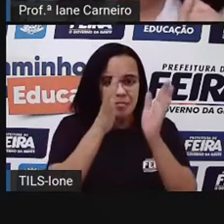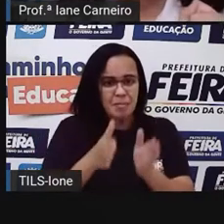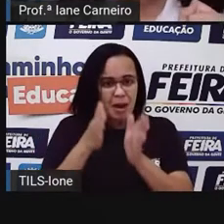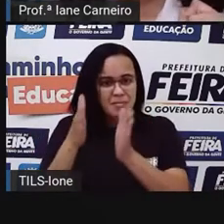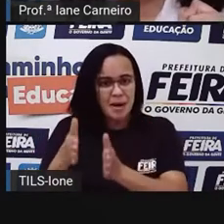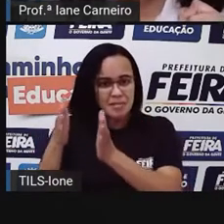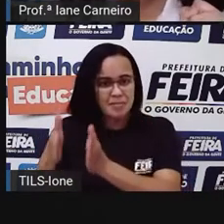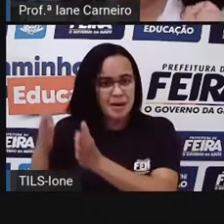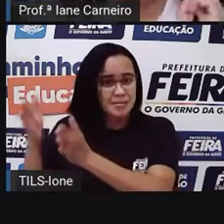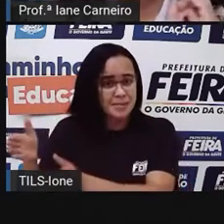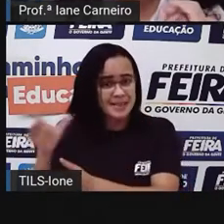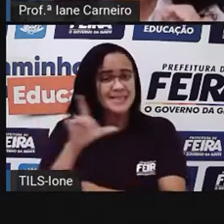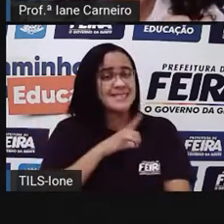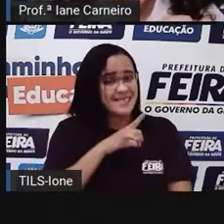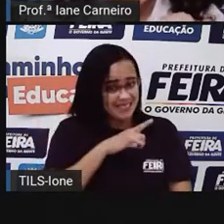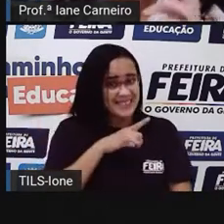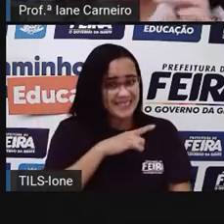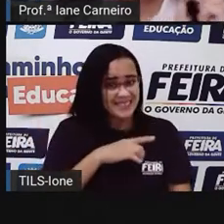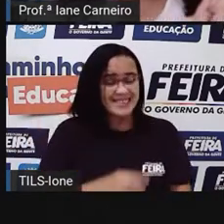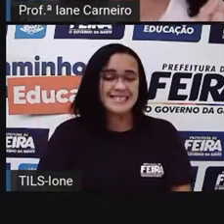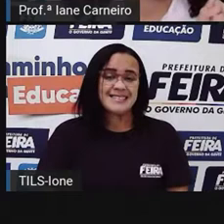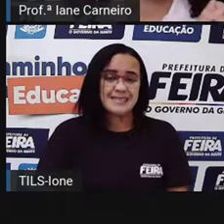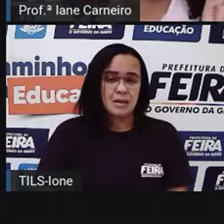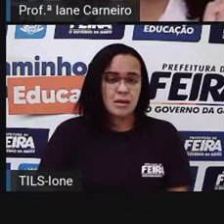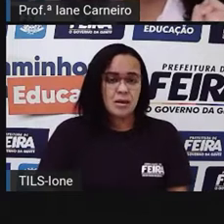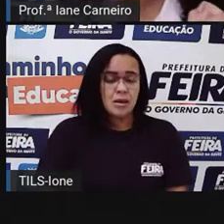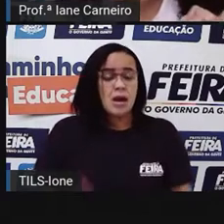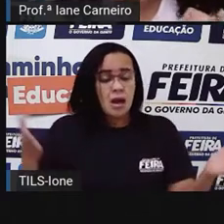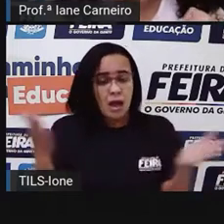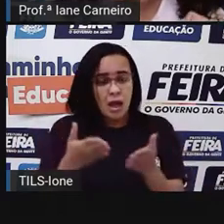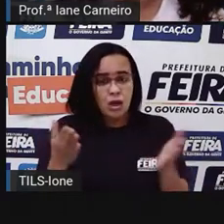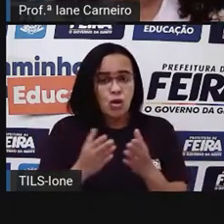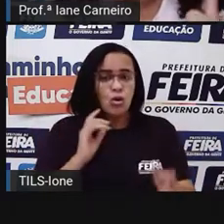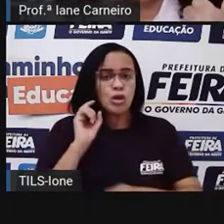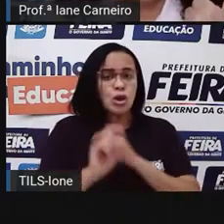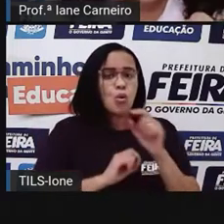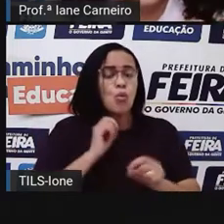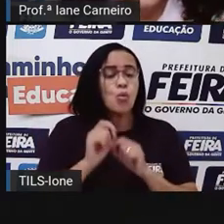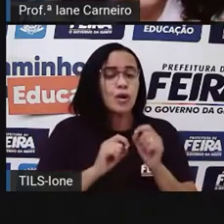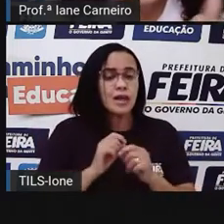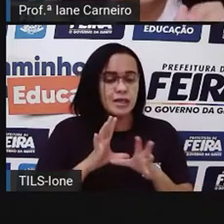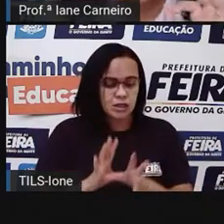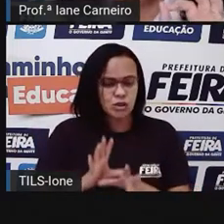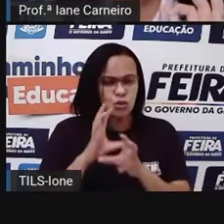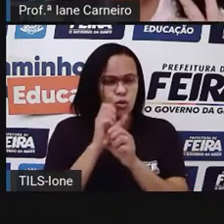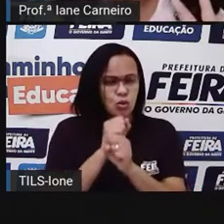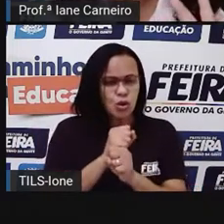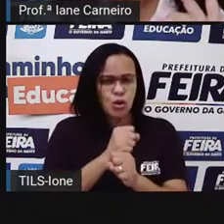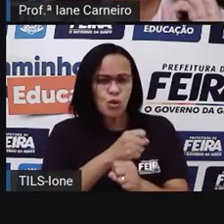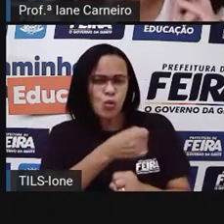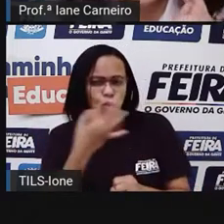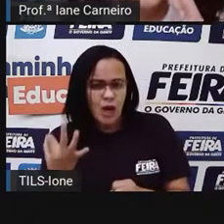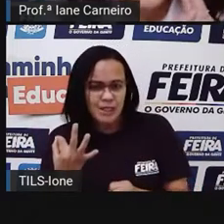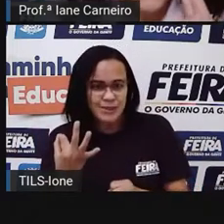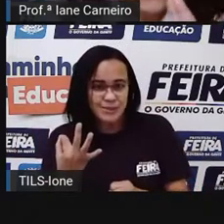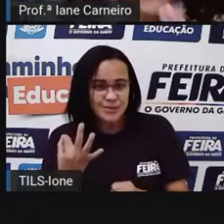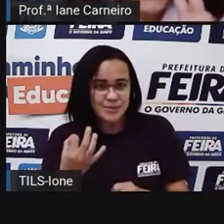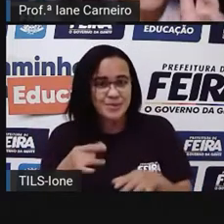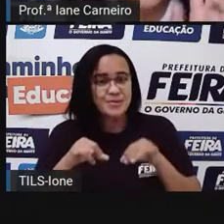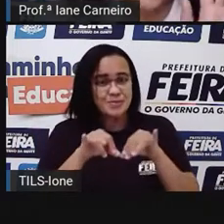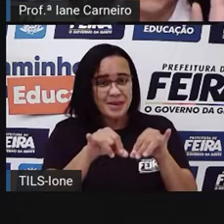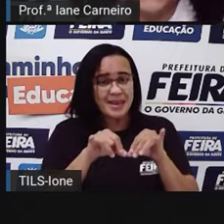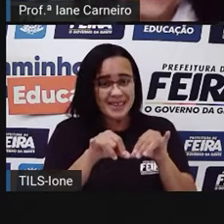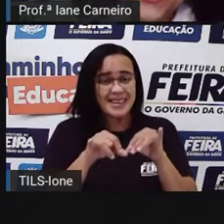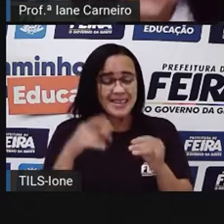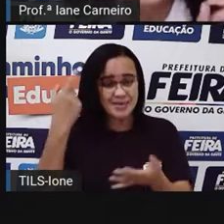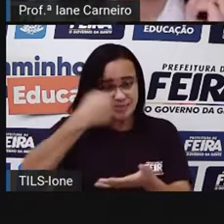Aí agora a gente vai fazer de conta que a gente vai num supermercado, beleza? A Pro aqui trouxe dois jogos,